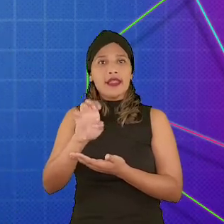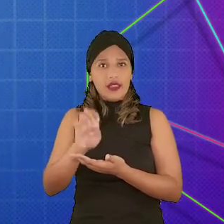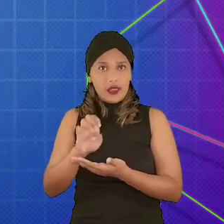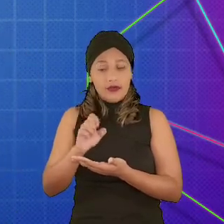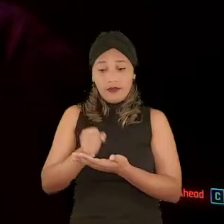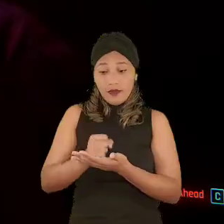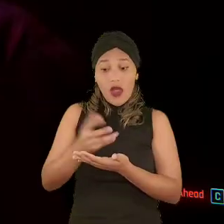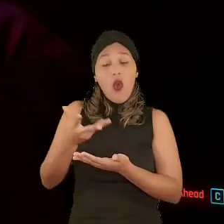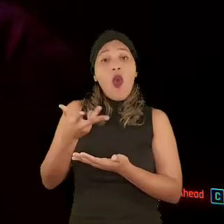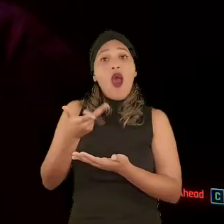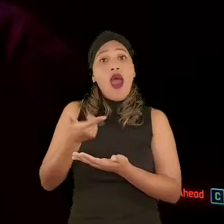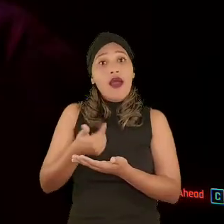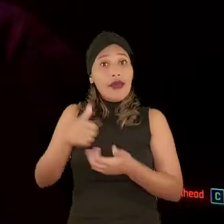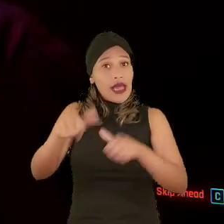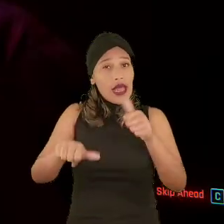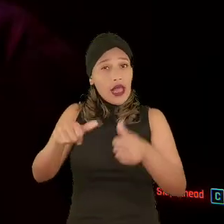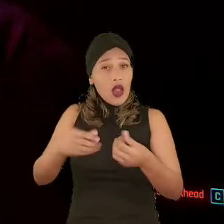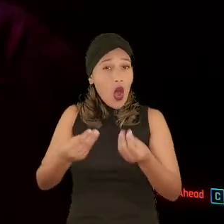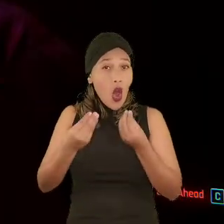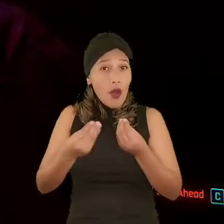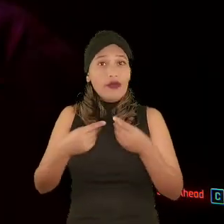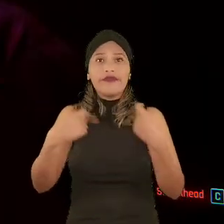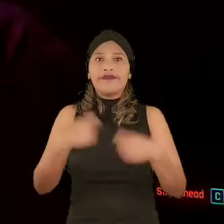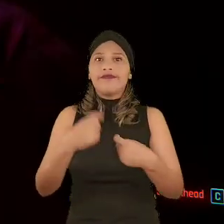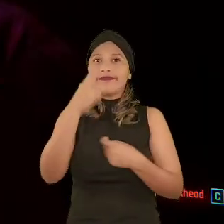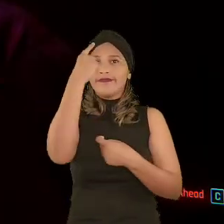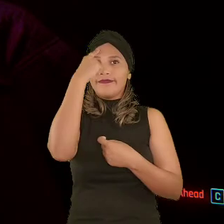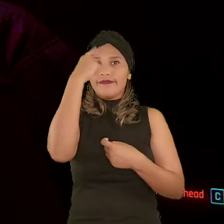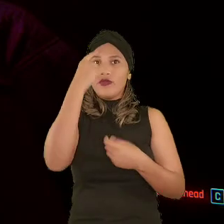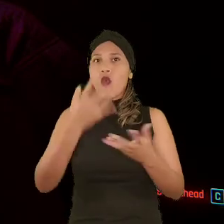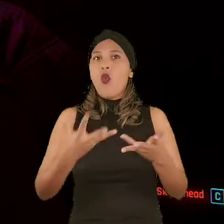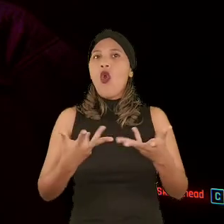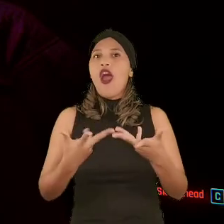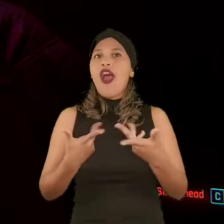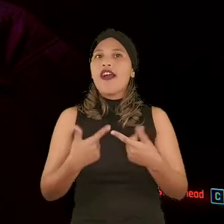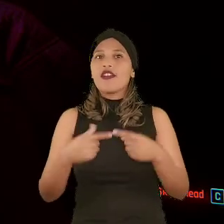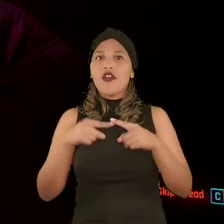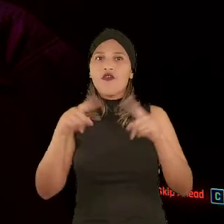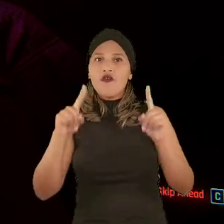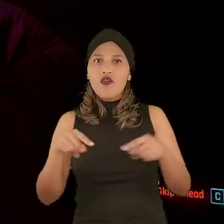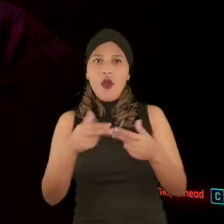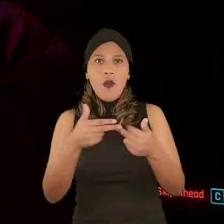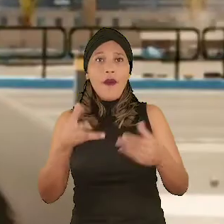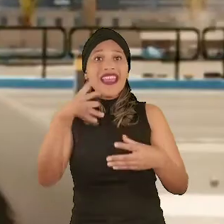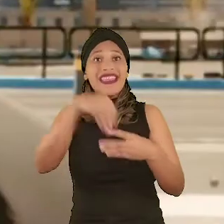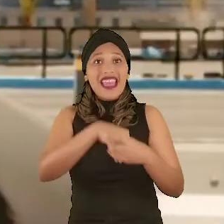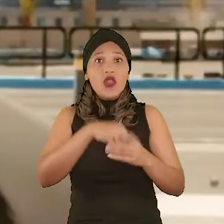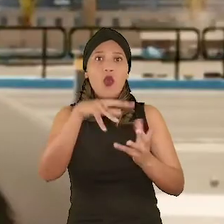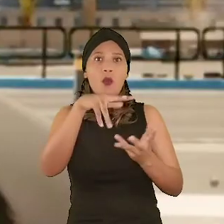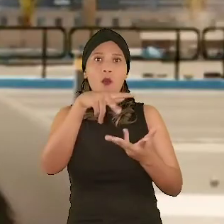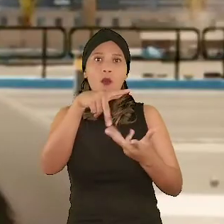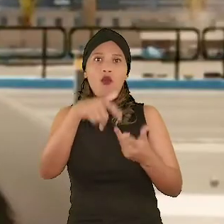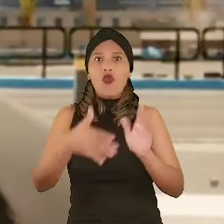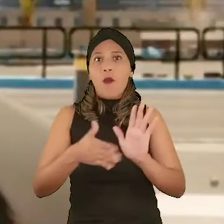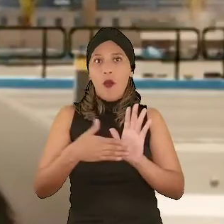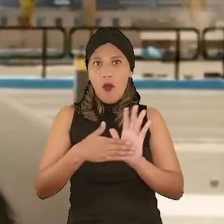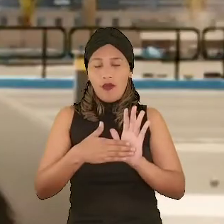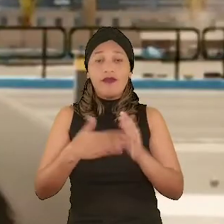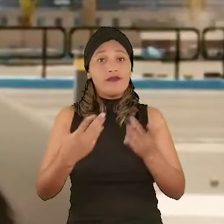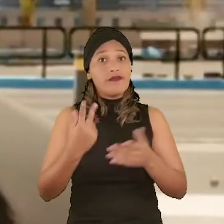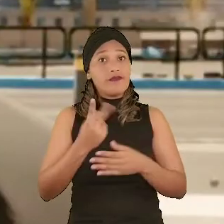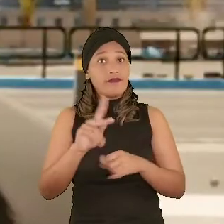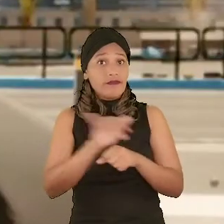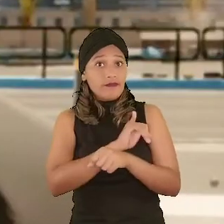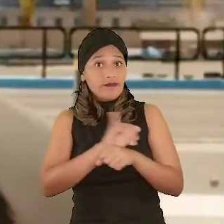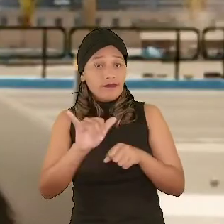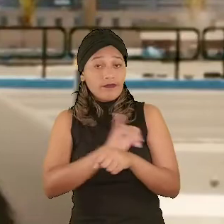E para analisá-la, temos que levar em consideração a qualidade das ações dos jogadores dentro do mundo virtual proposto, suas